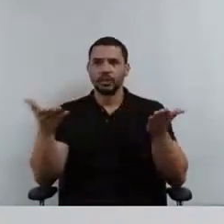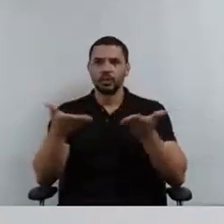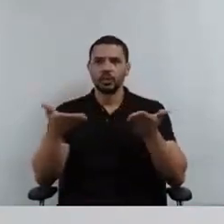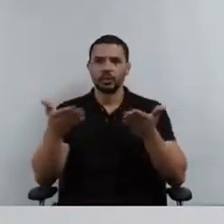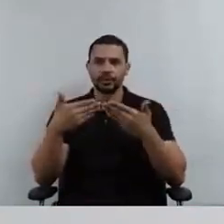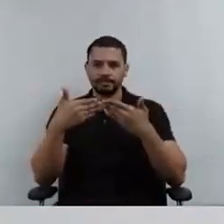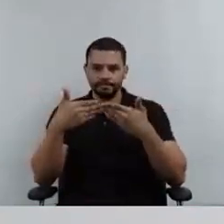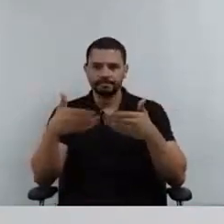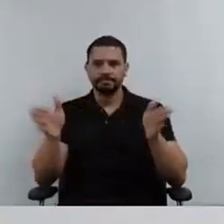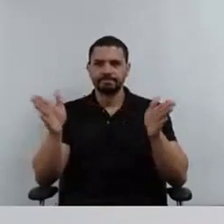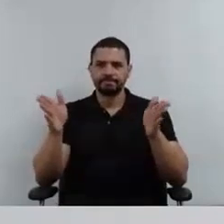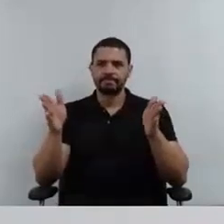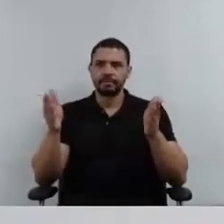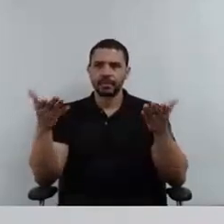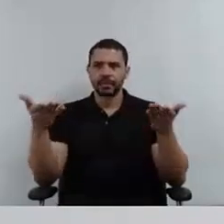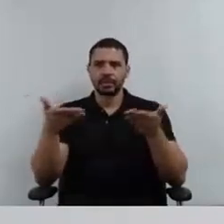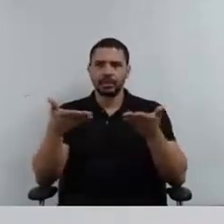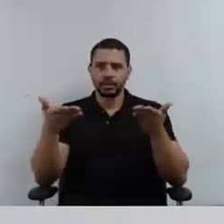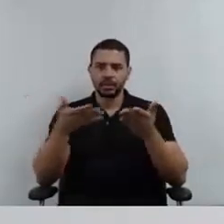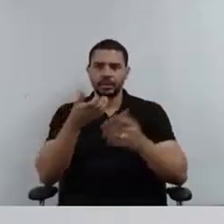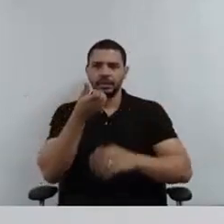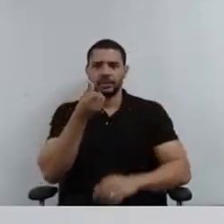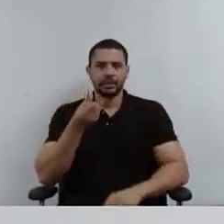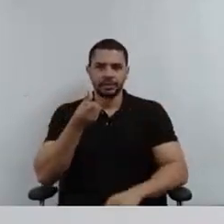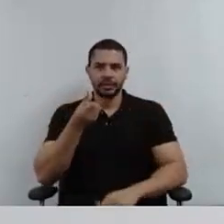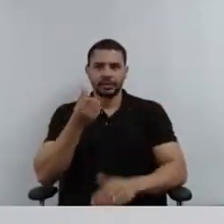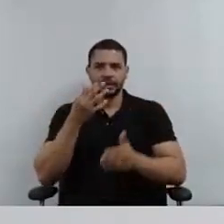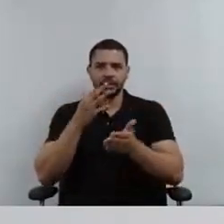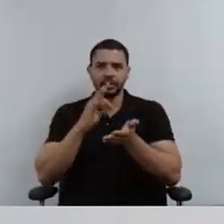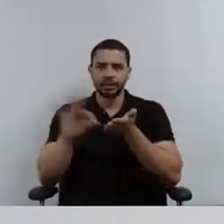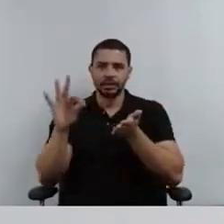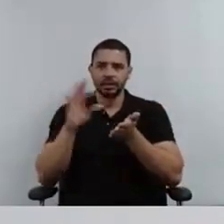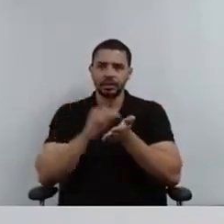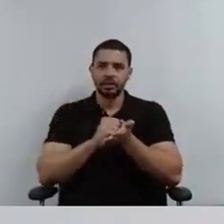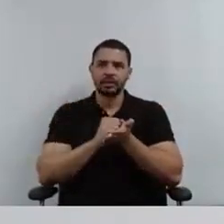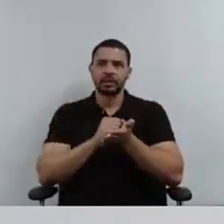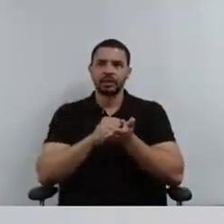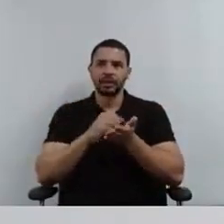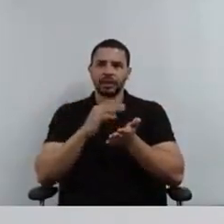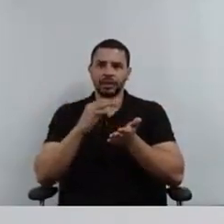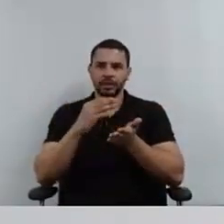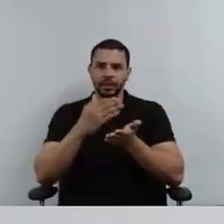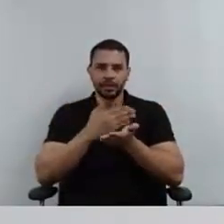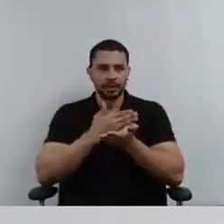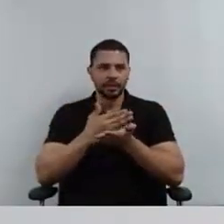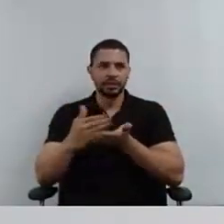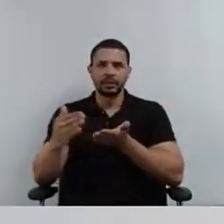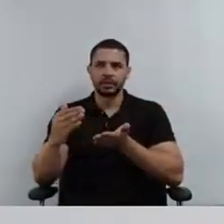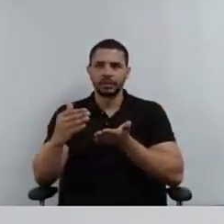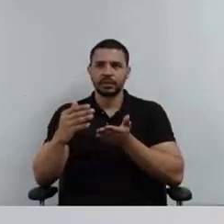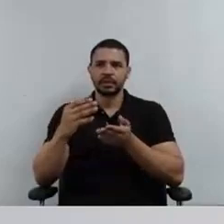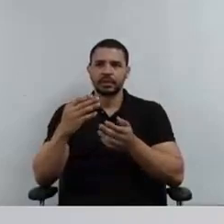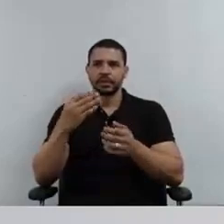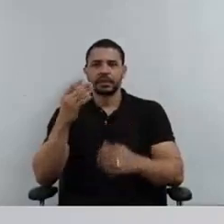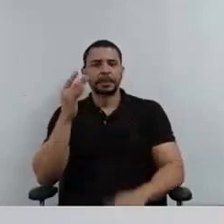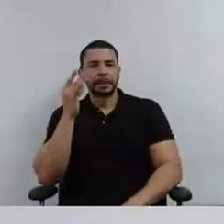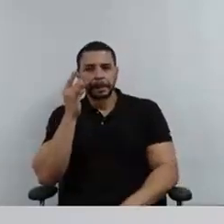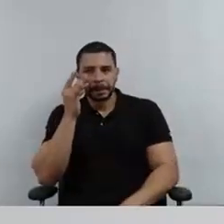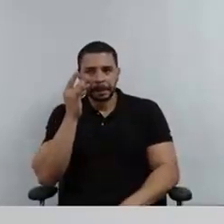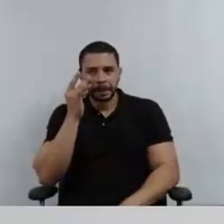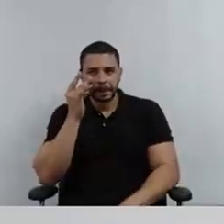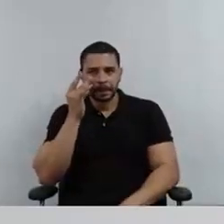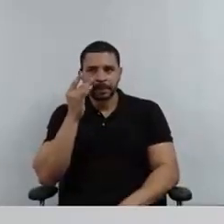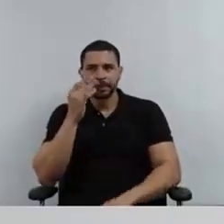hoje. Temos seis inscritos, vamos iniciar aqui por aqueles que estão presencialmente aqui na Boa Vista